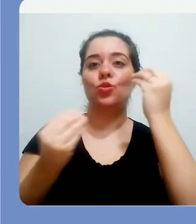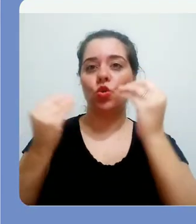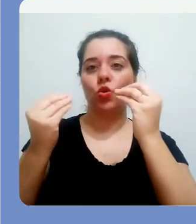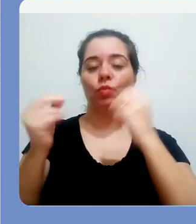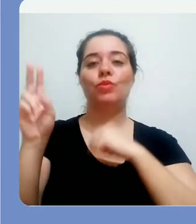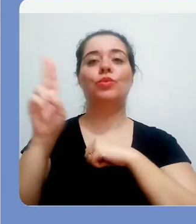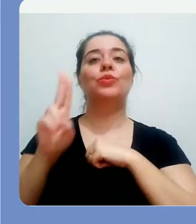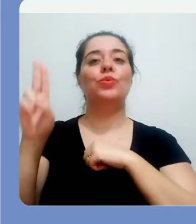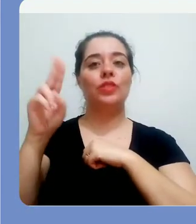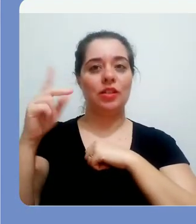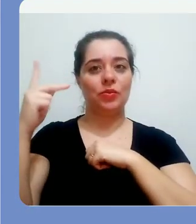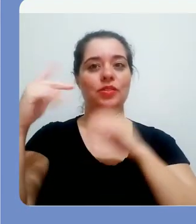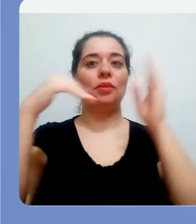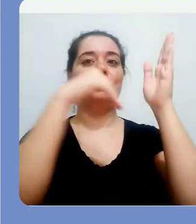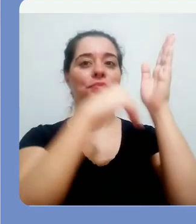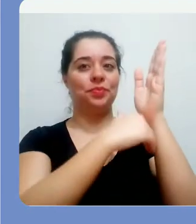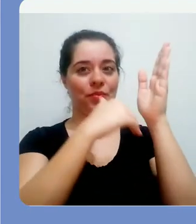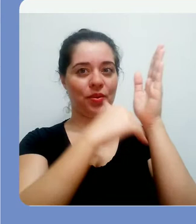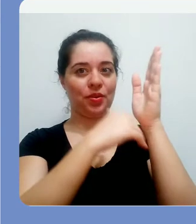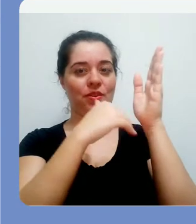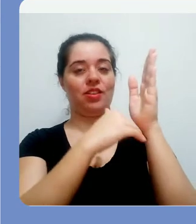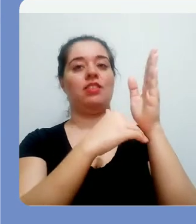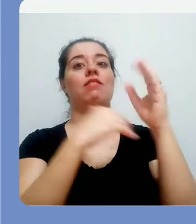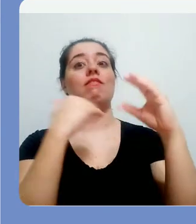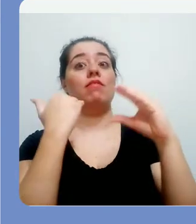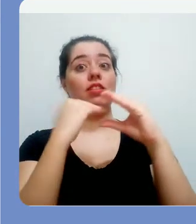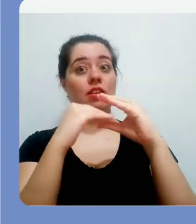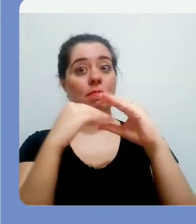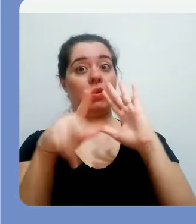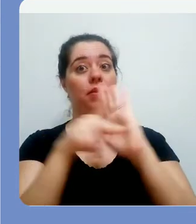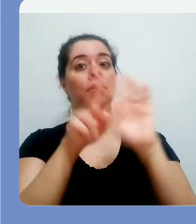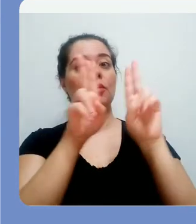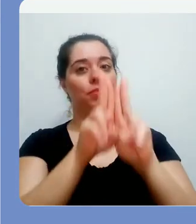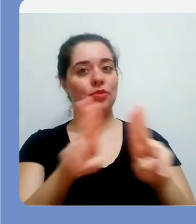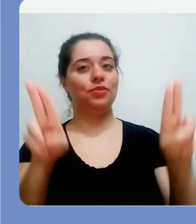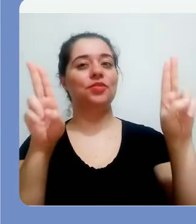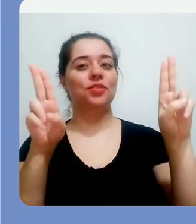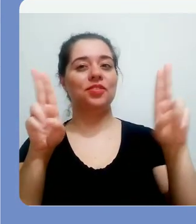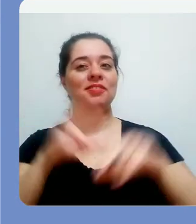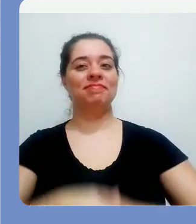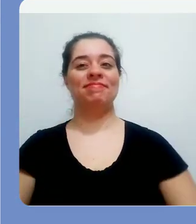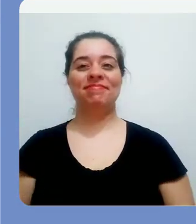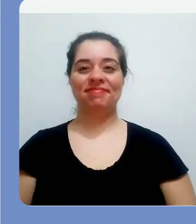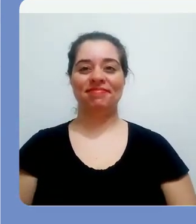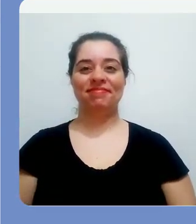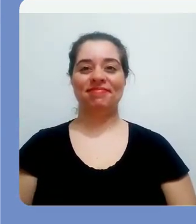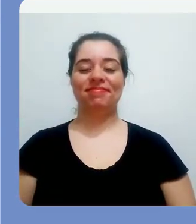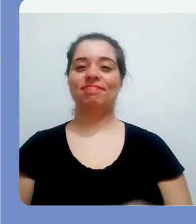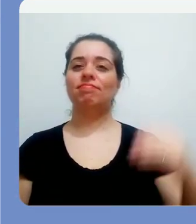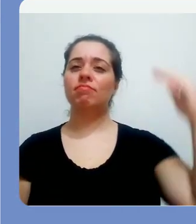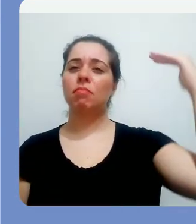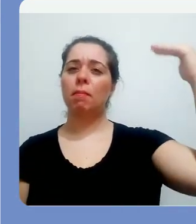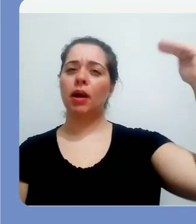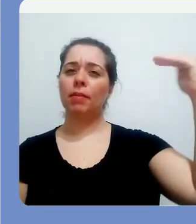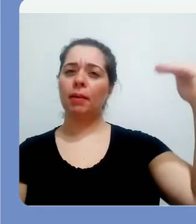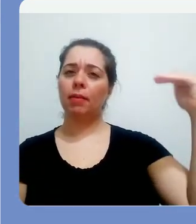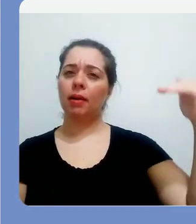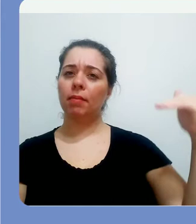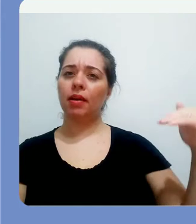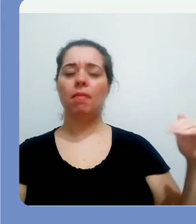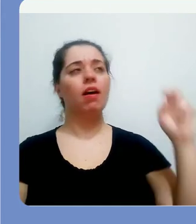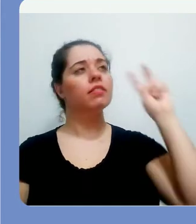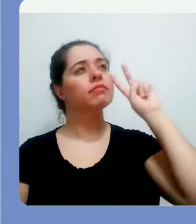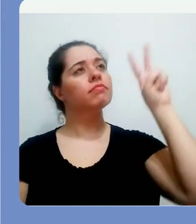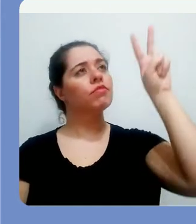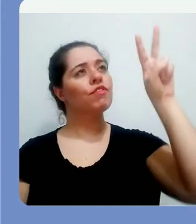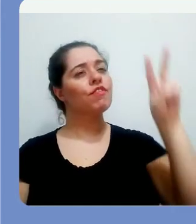arquivos.ufsc, que é feito a partir do seu login utilizando o seu e-mail institucional. Então aqui na lateral esquerda